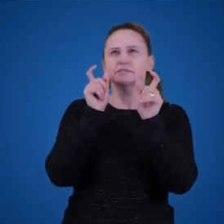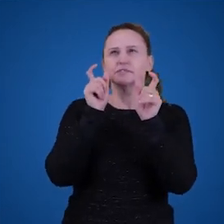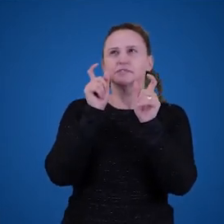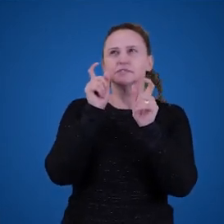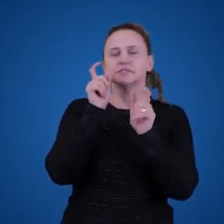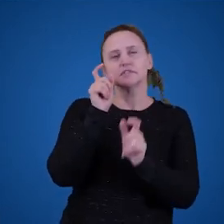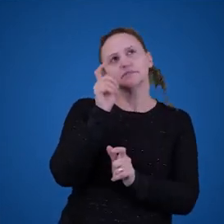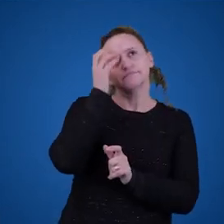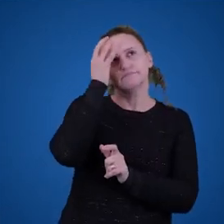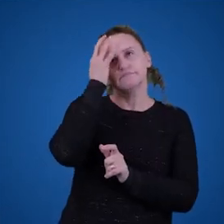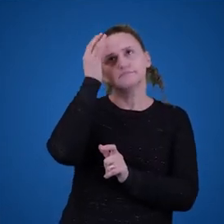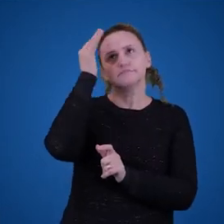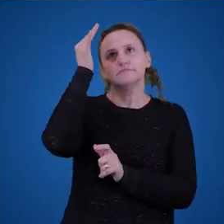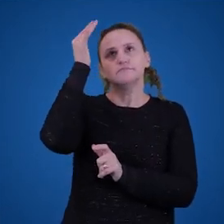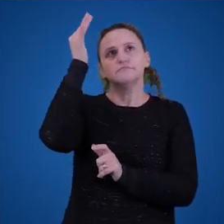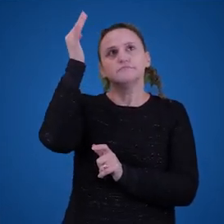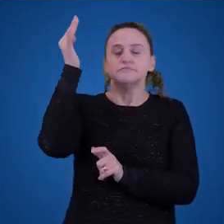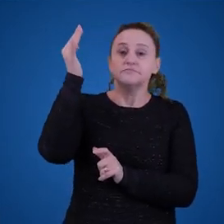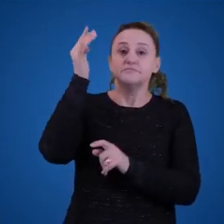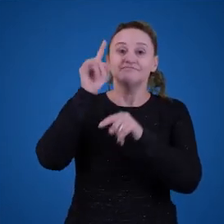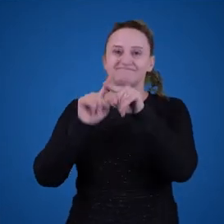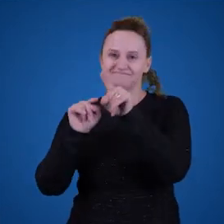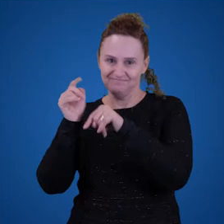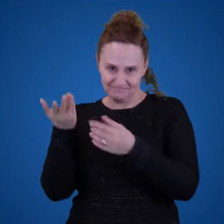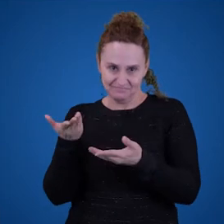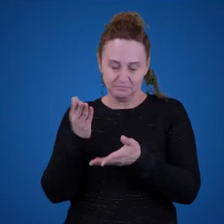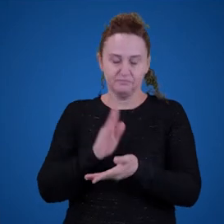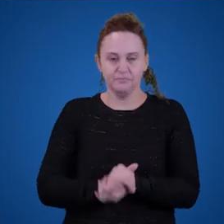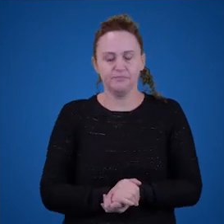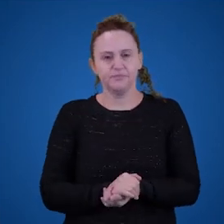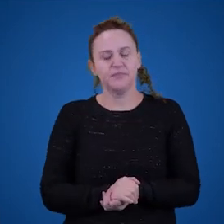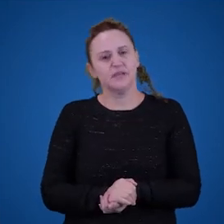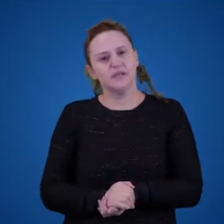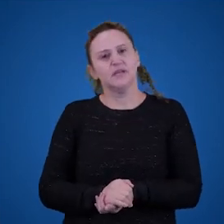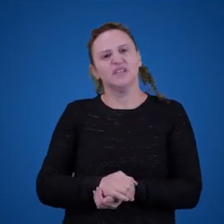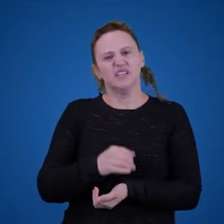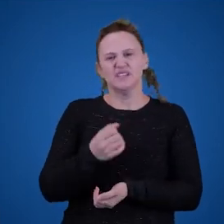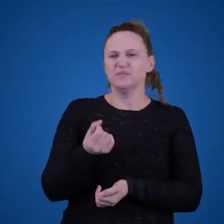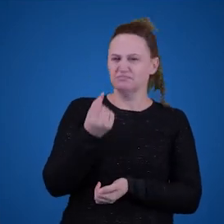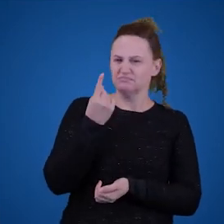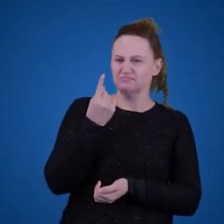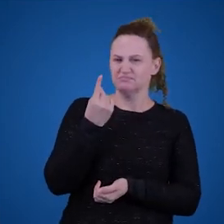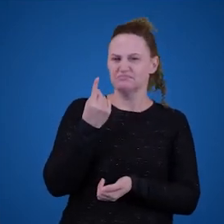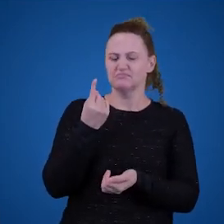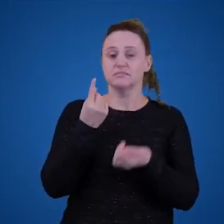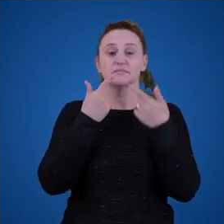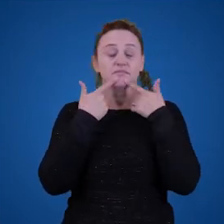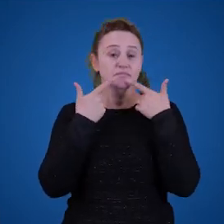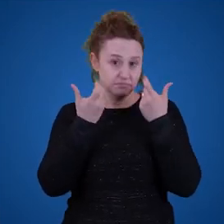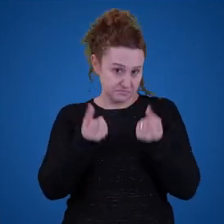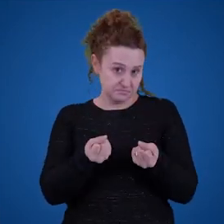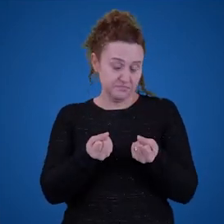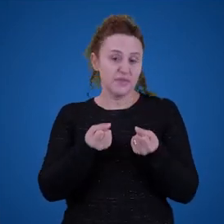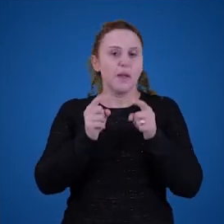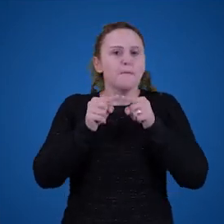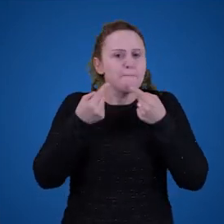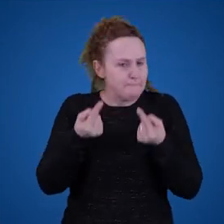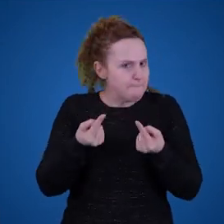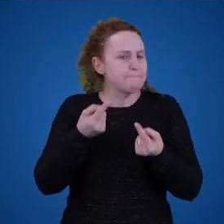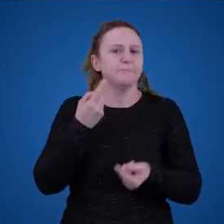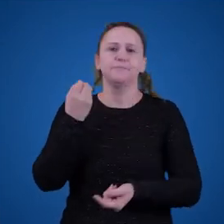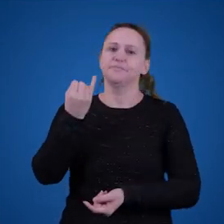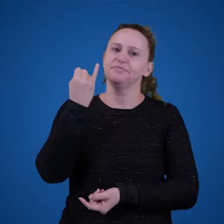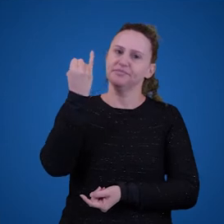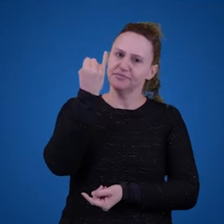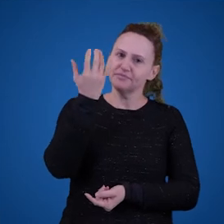ou referimos para esses objetos. Isso é uma coisa bem estranha da nossa linguagem, mas que passa despercebida